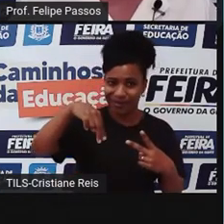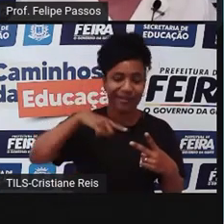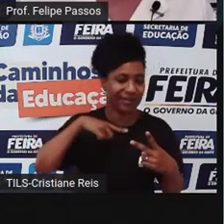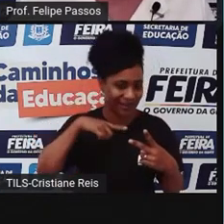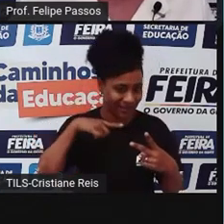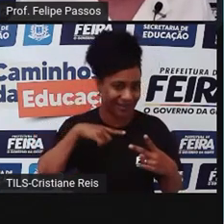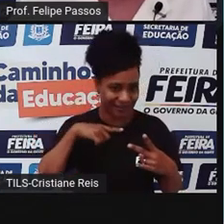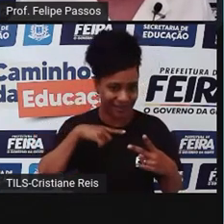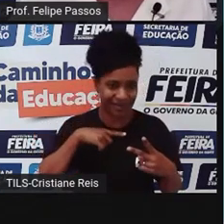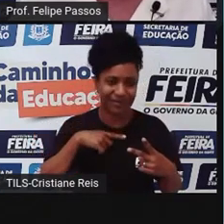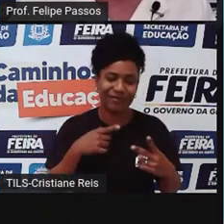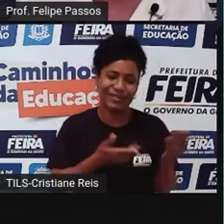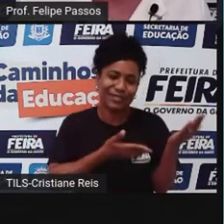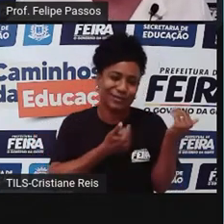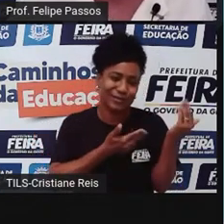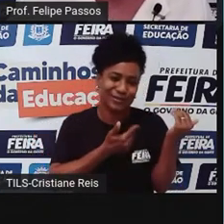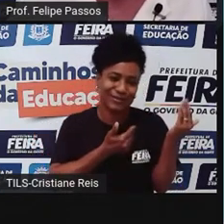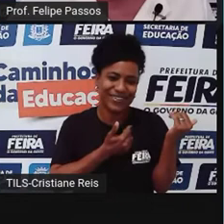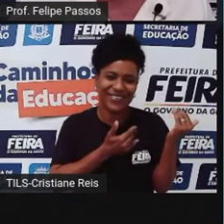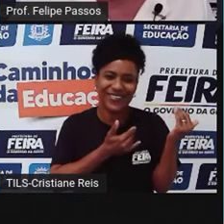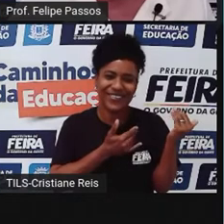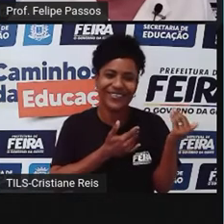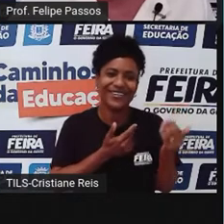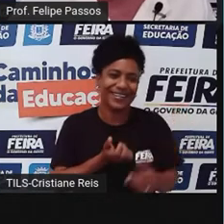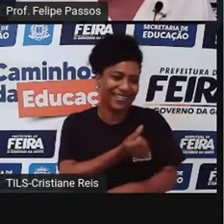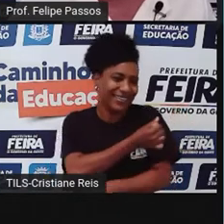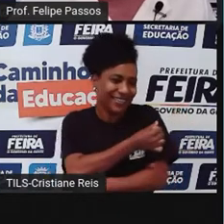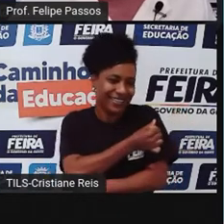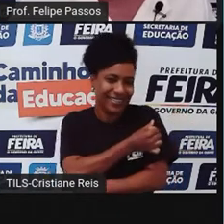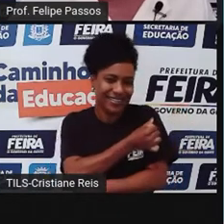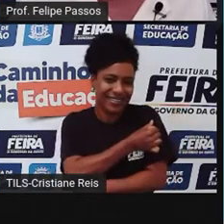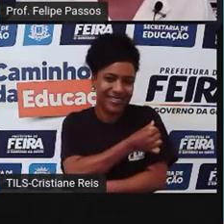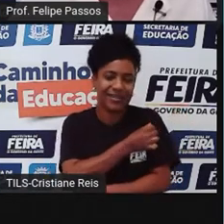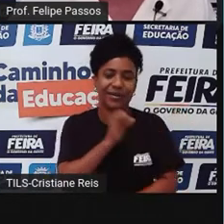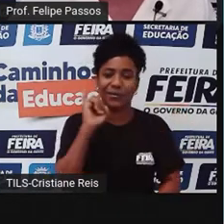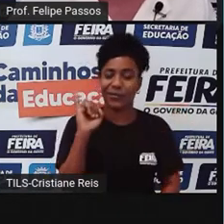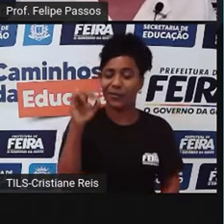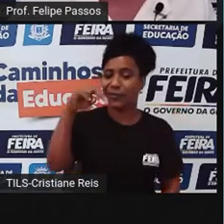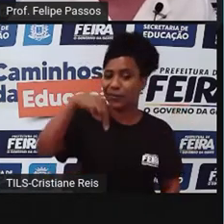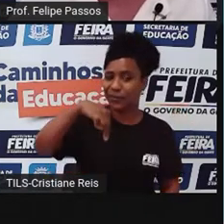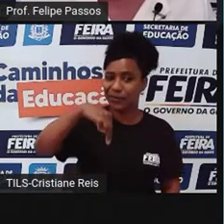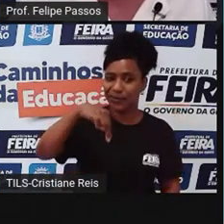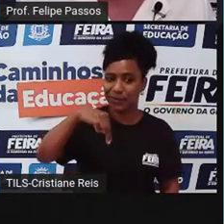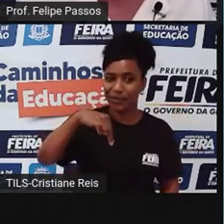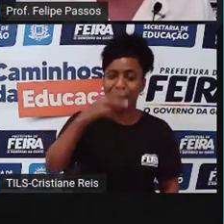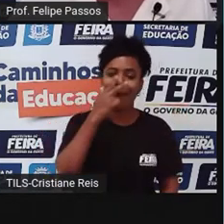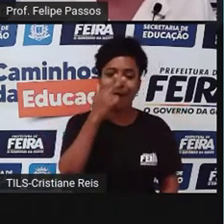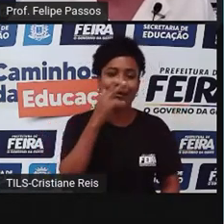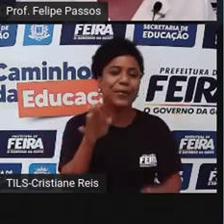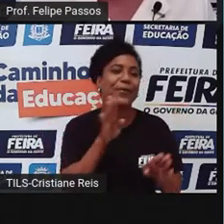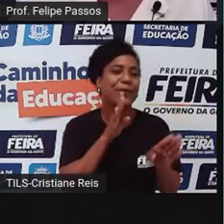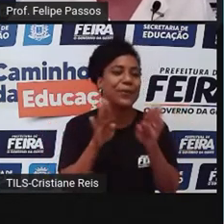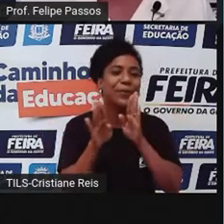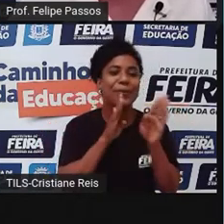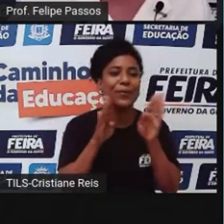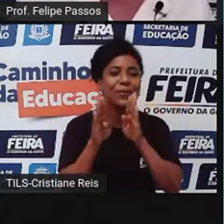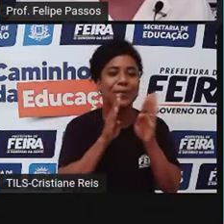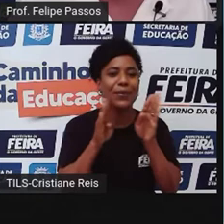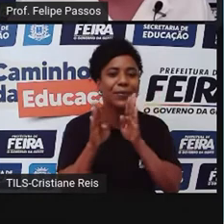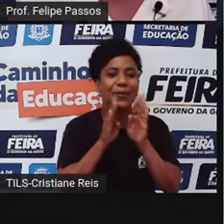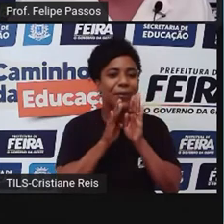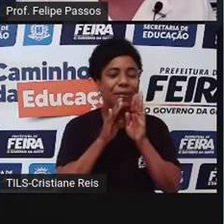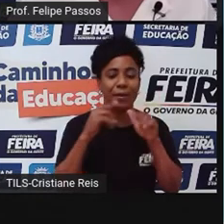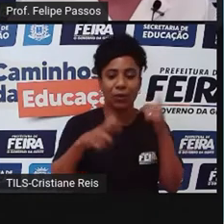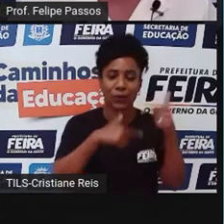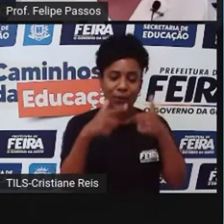vocês ainda são novinhos, eu estou conversando aqui com o pessoal do sexto ano. Mas o LinkedIn é como se fosse um Facebook, gente, para mercado de